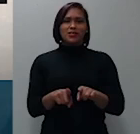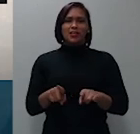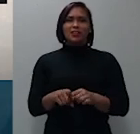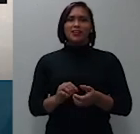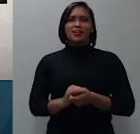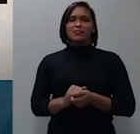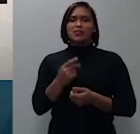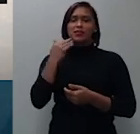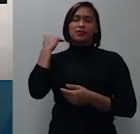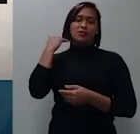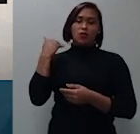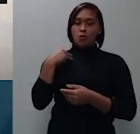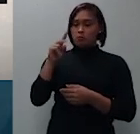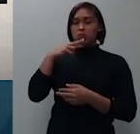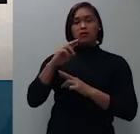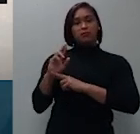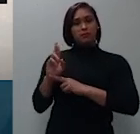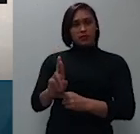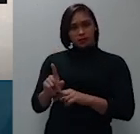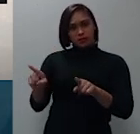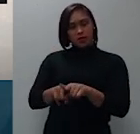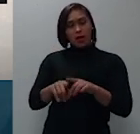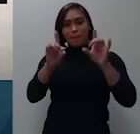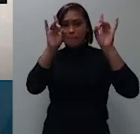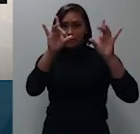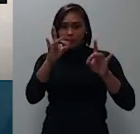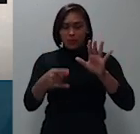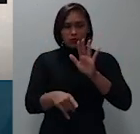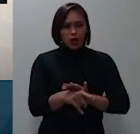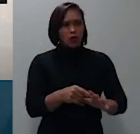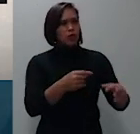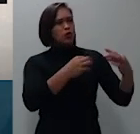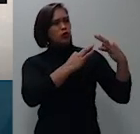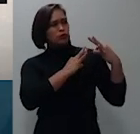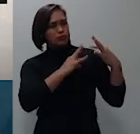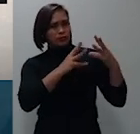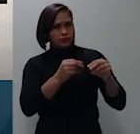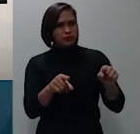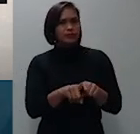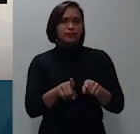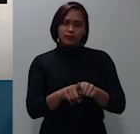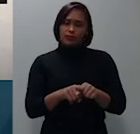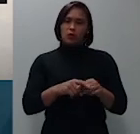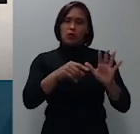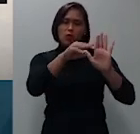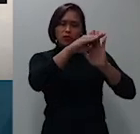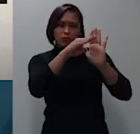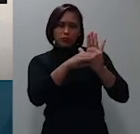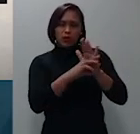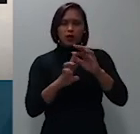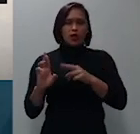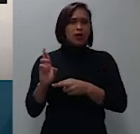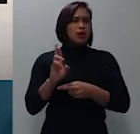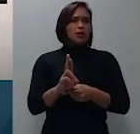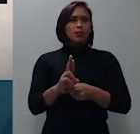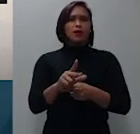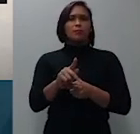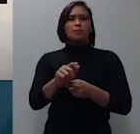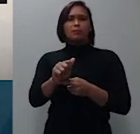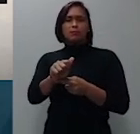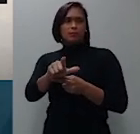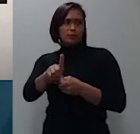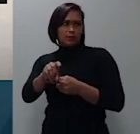folhas mas principalmente nos termos do mandato conferido ao causítico que representou a PADEC o doutor Estevam Nogueira